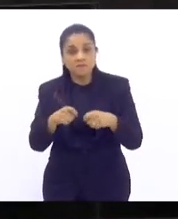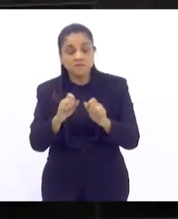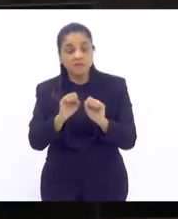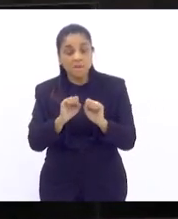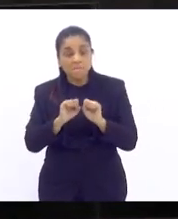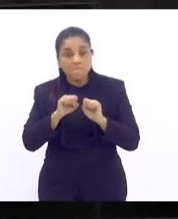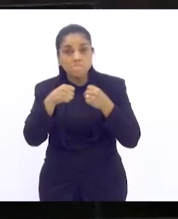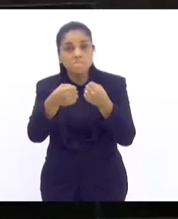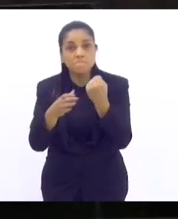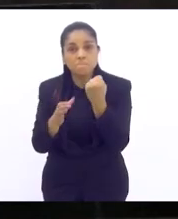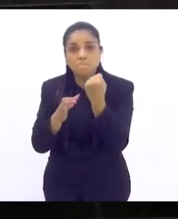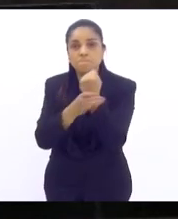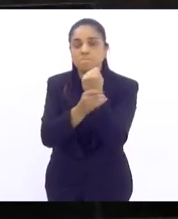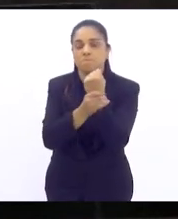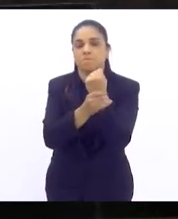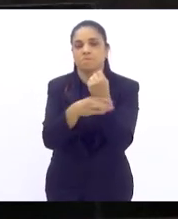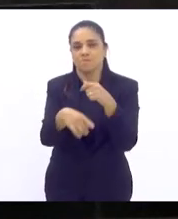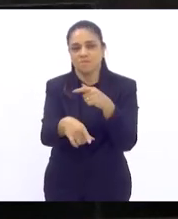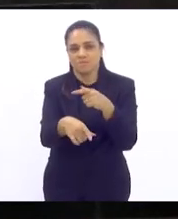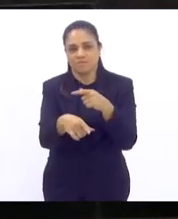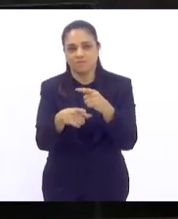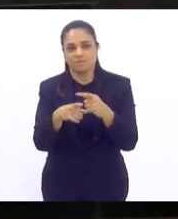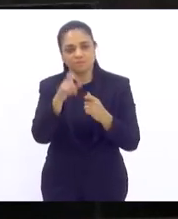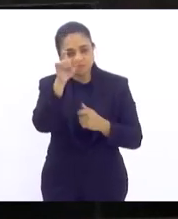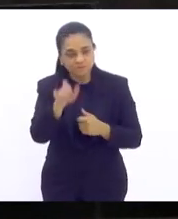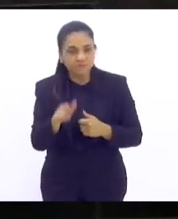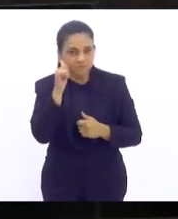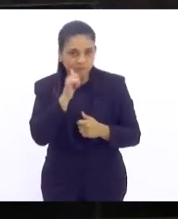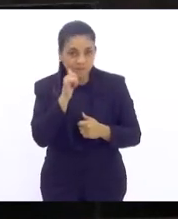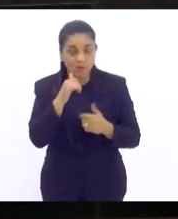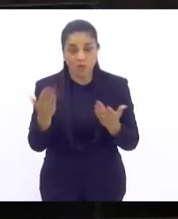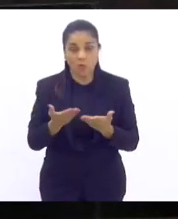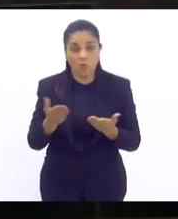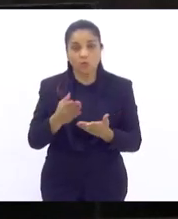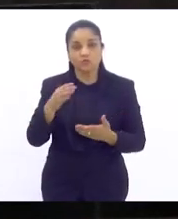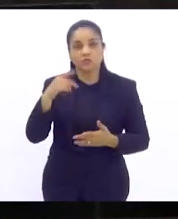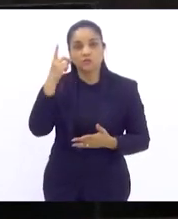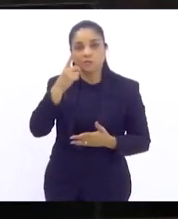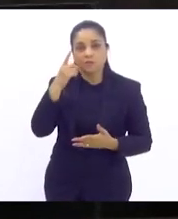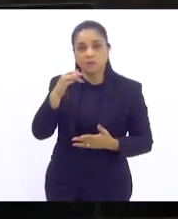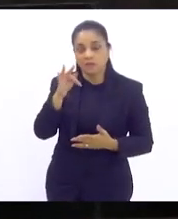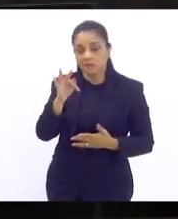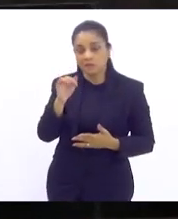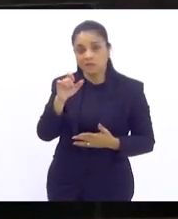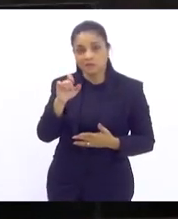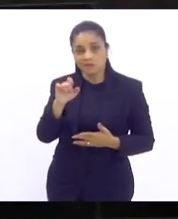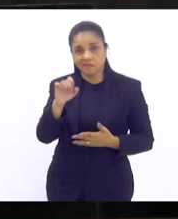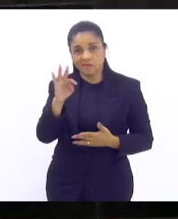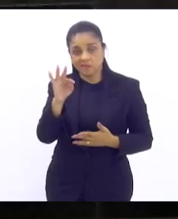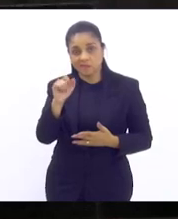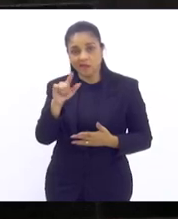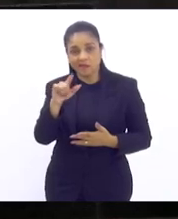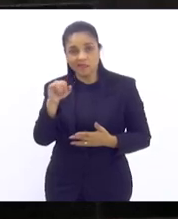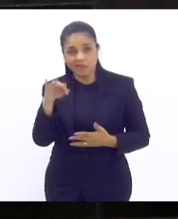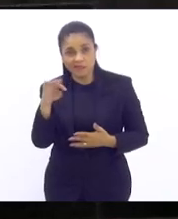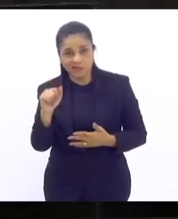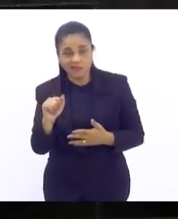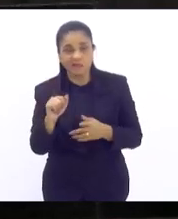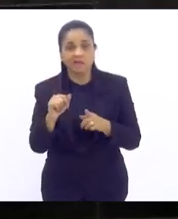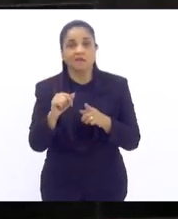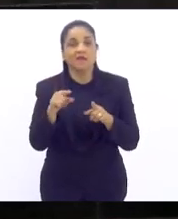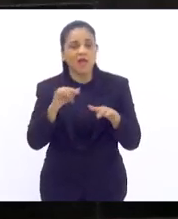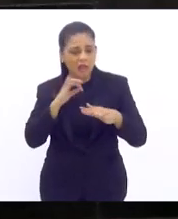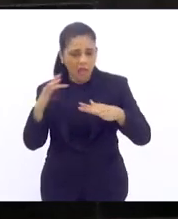parlamentares. Nós temos, por exemplo, hoje, a deputada Talíria Petrone como a deputada mais atacada nas redes